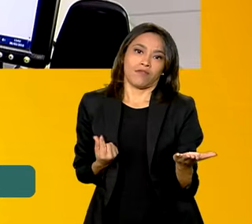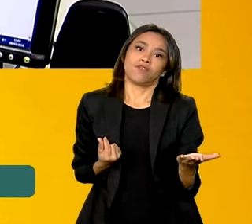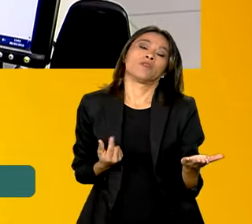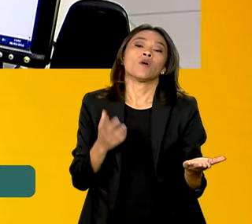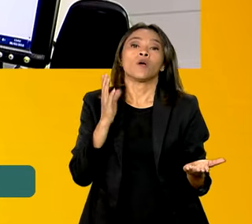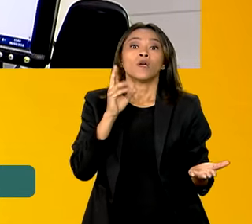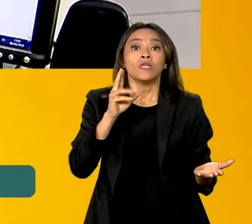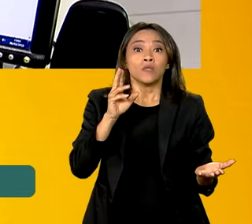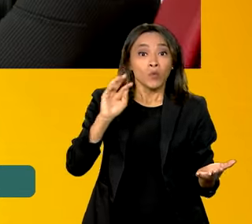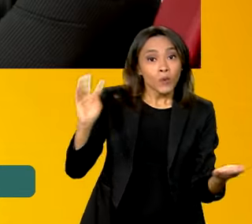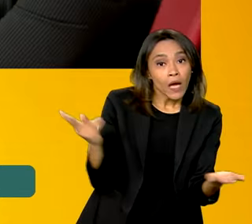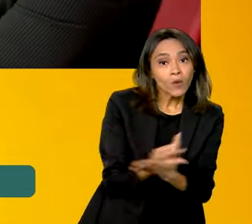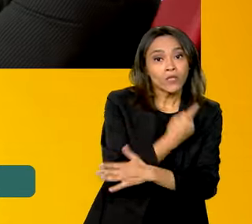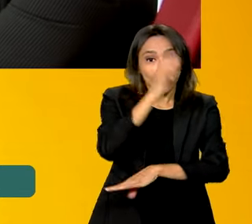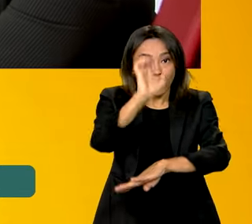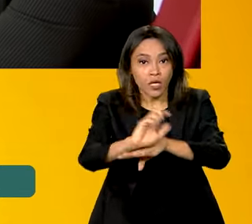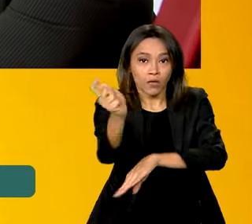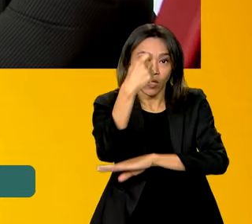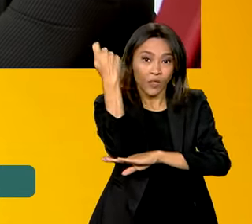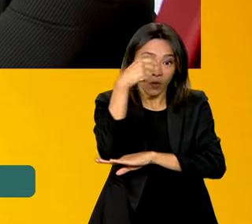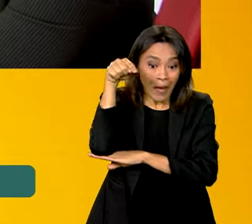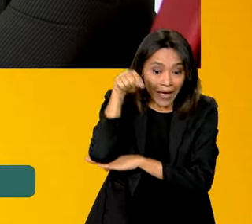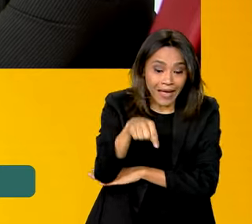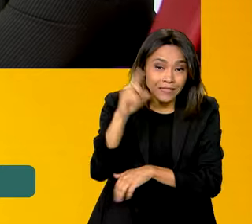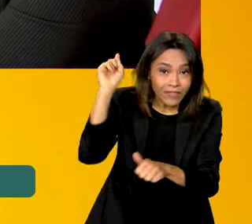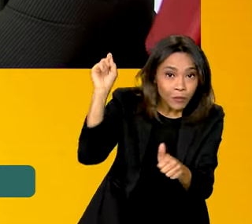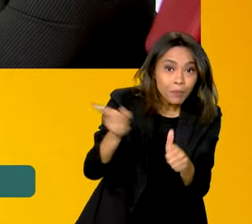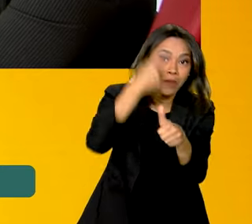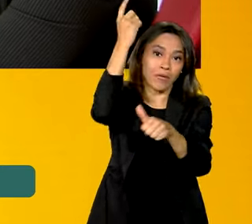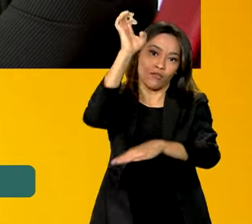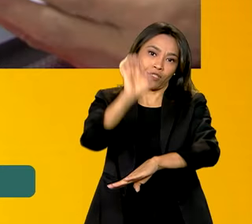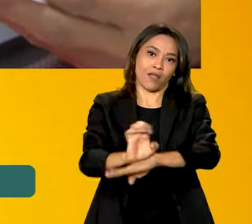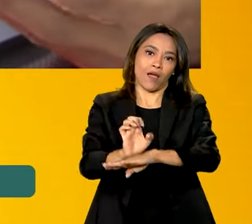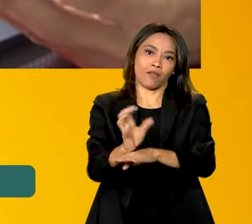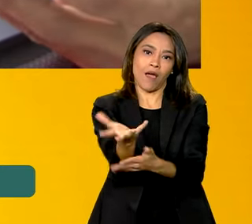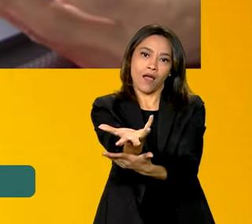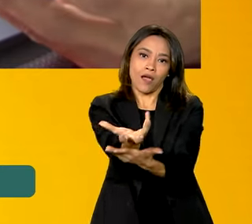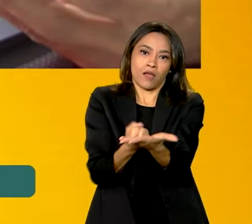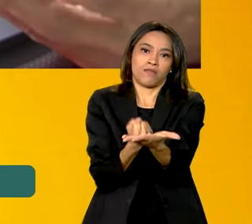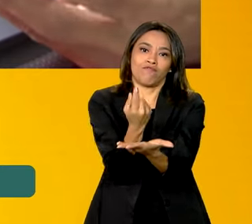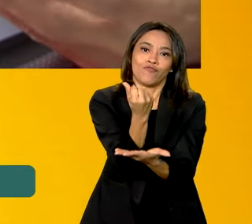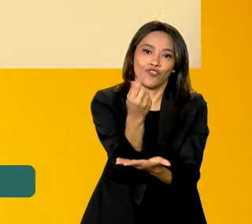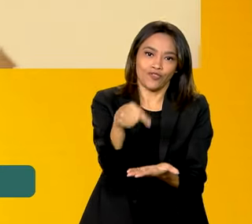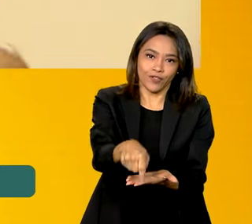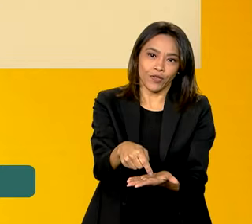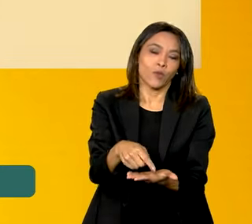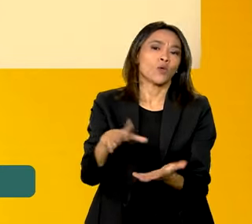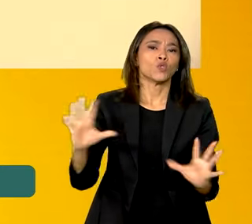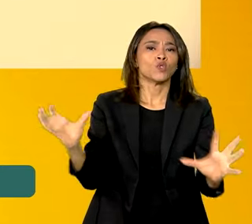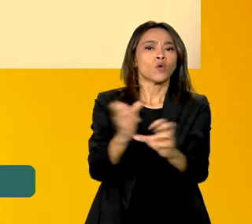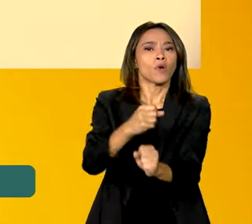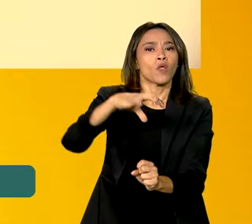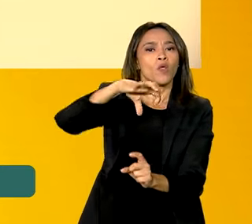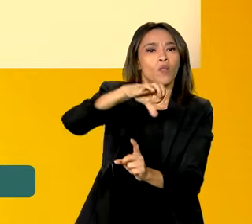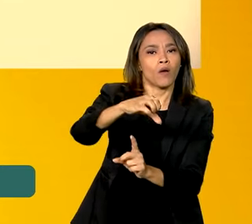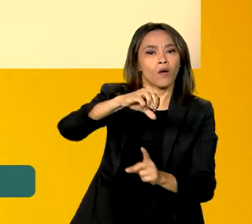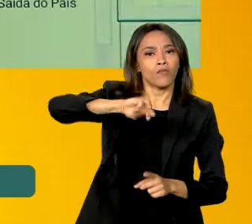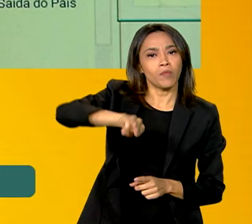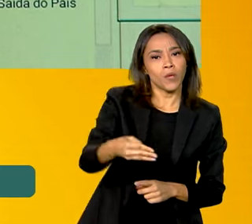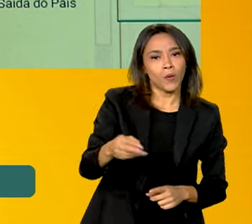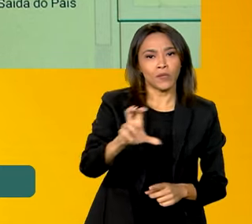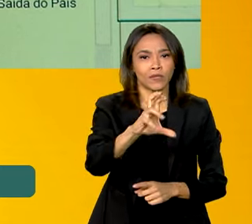decretado no Rio Grande do Sul, esse estado vai ter prioridade na restituição. Do total de 9 bilhões e meio